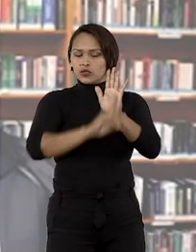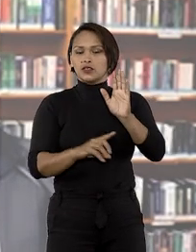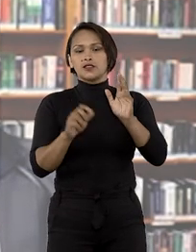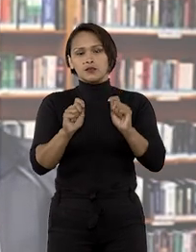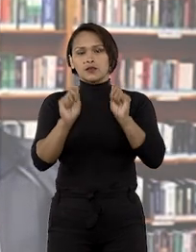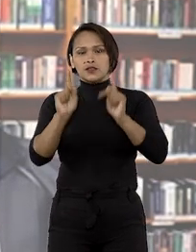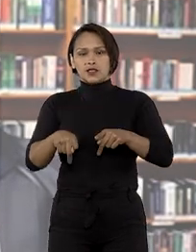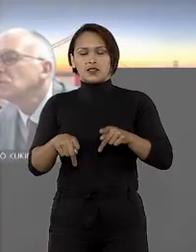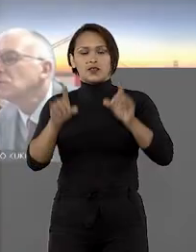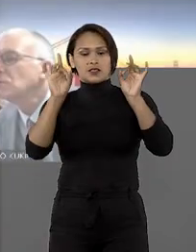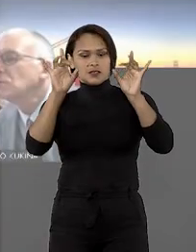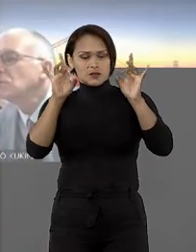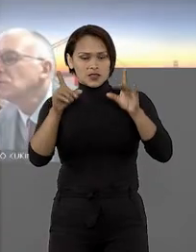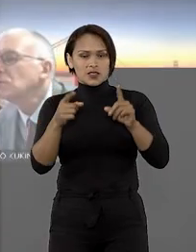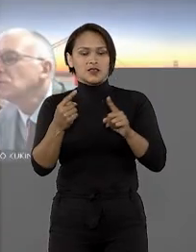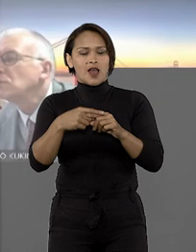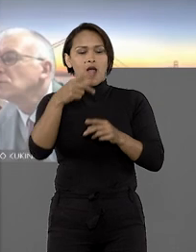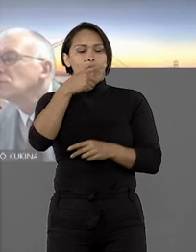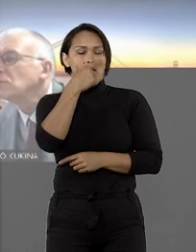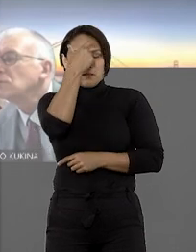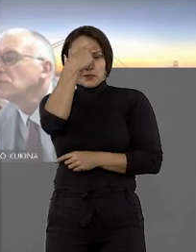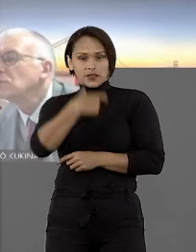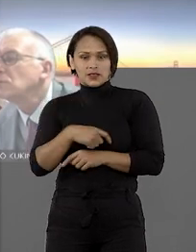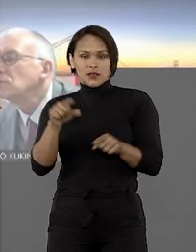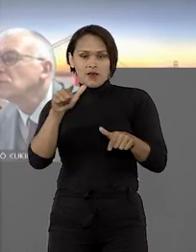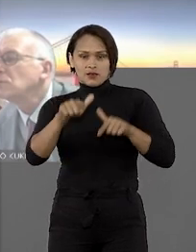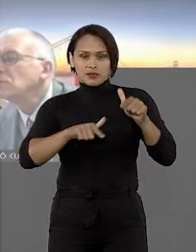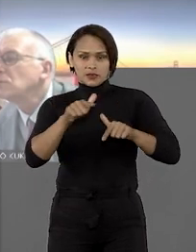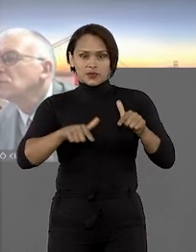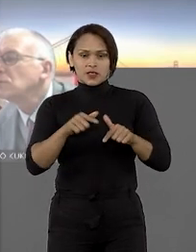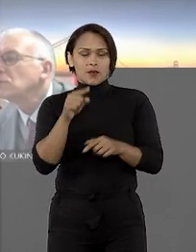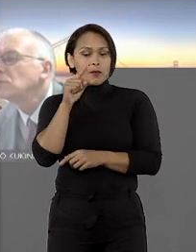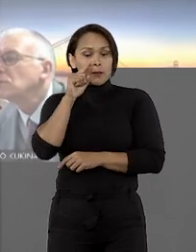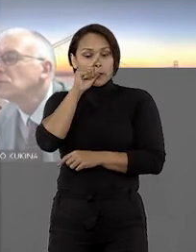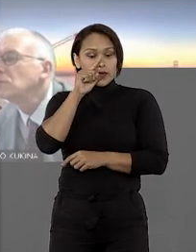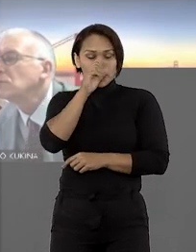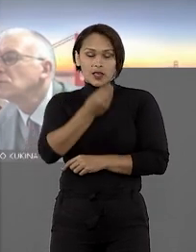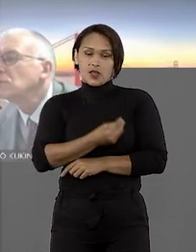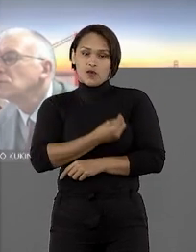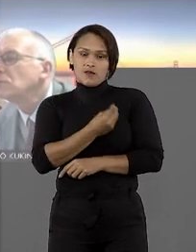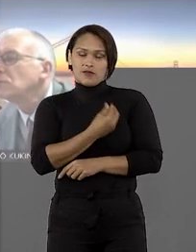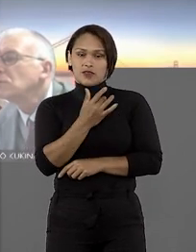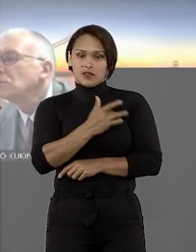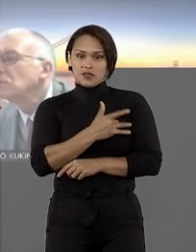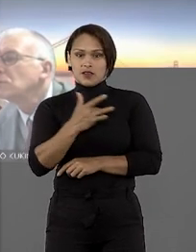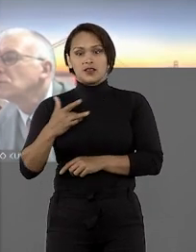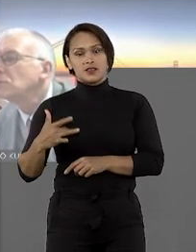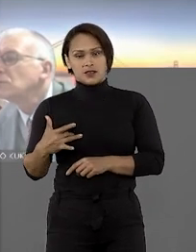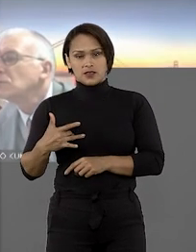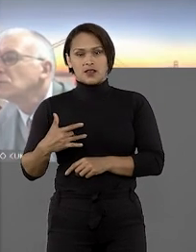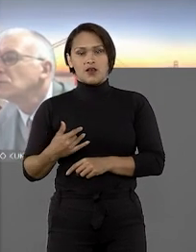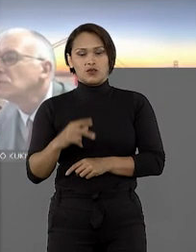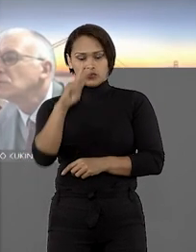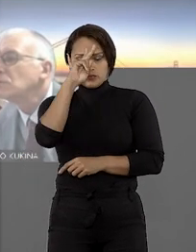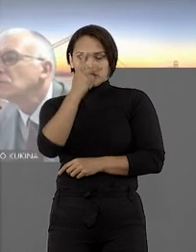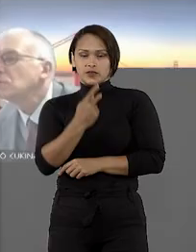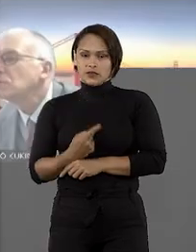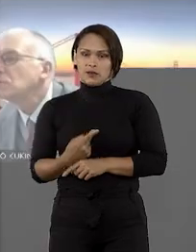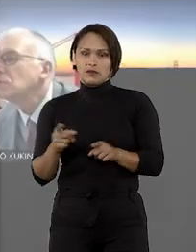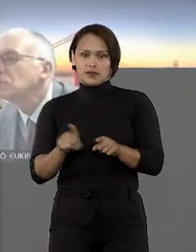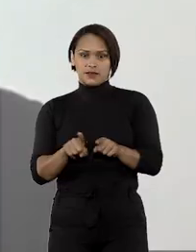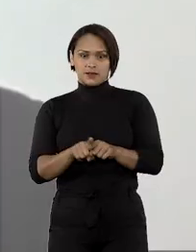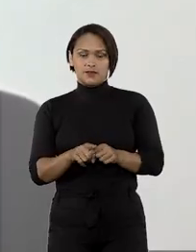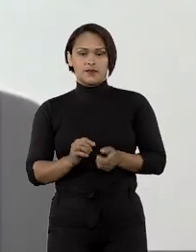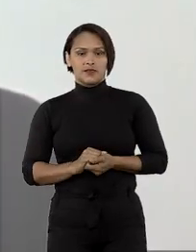aposentadoria especial ao segurado que exerça sua atividade em condições que coloquem em risco a sua saúde ou a sua integridade